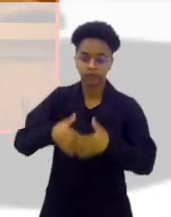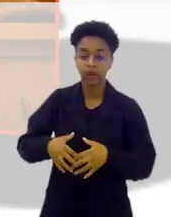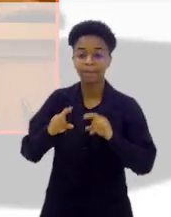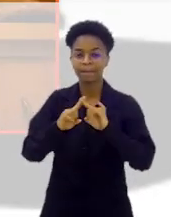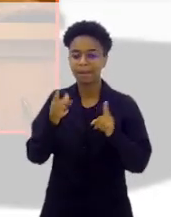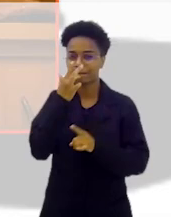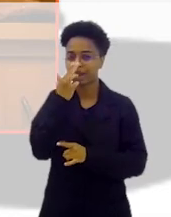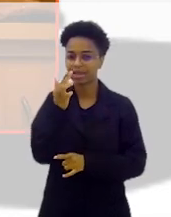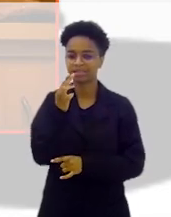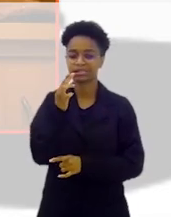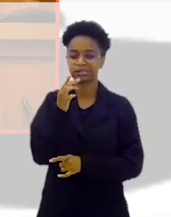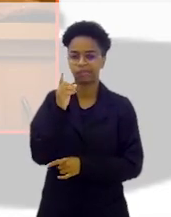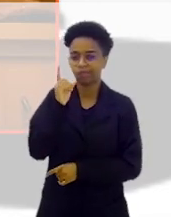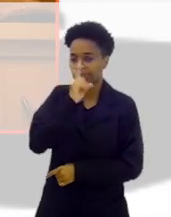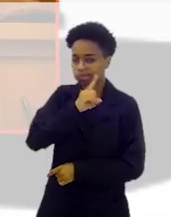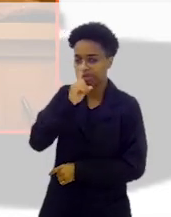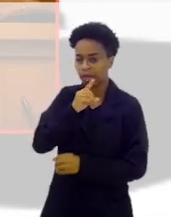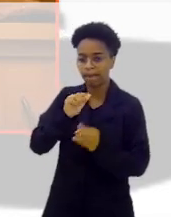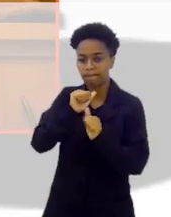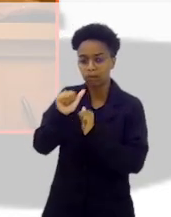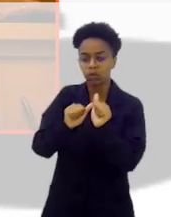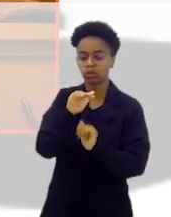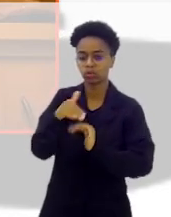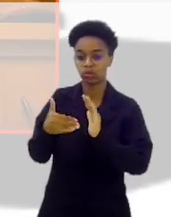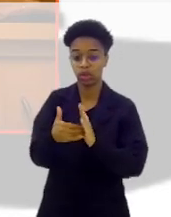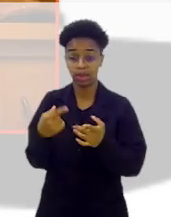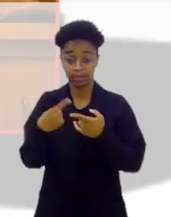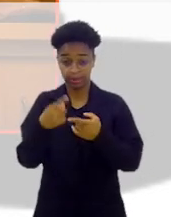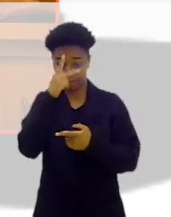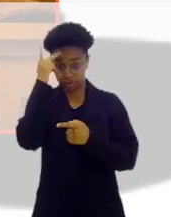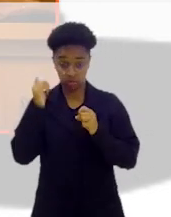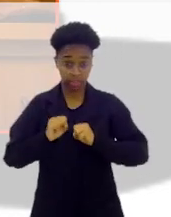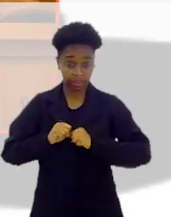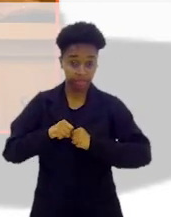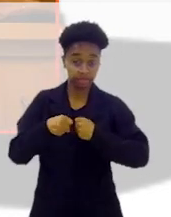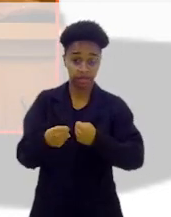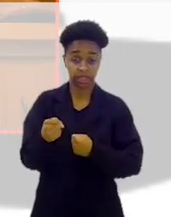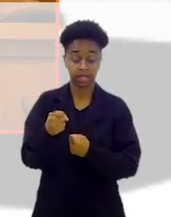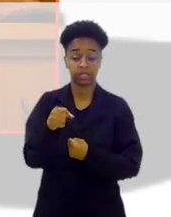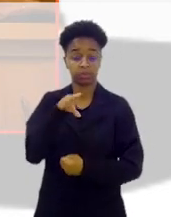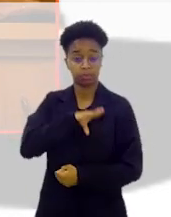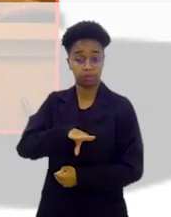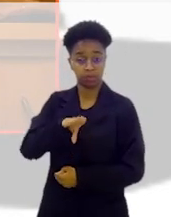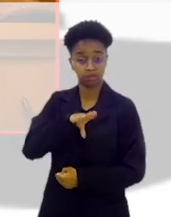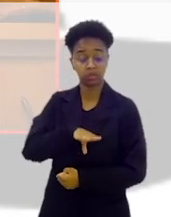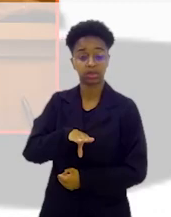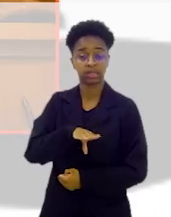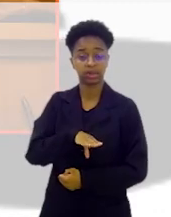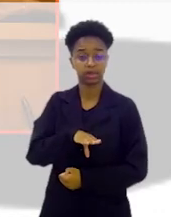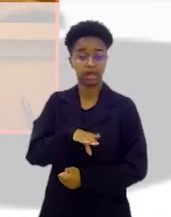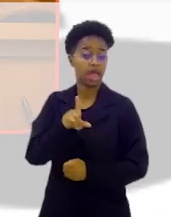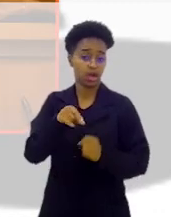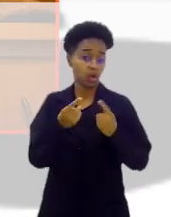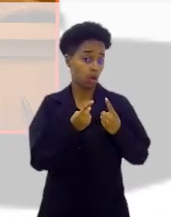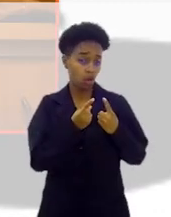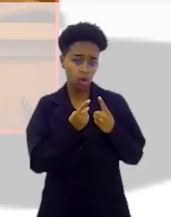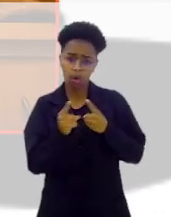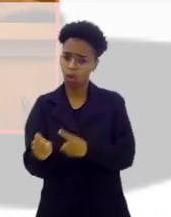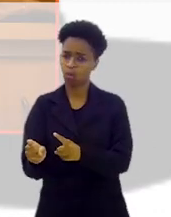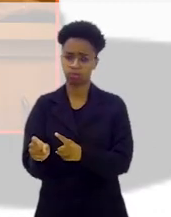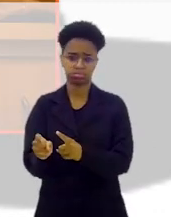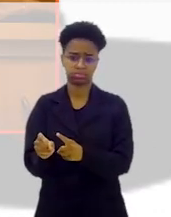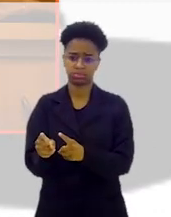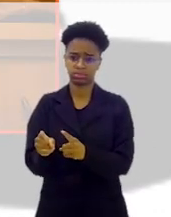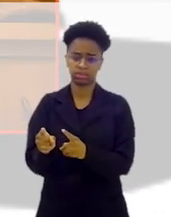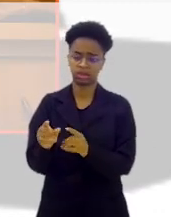funciona, eu só sei que detupa tudo. Os grandes defensores da língua portuguesa, da CPLP, eles são contra